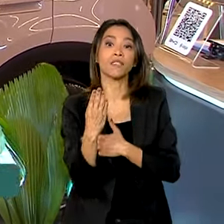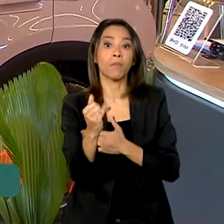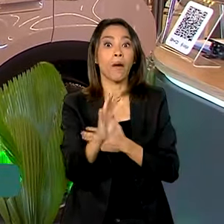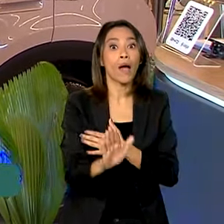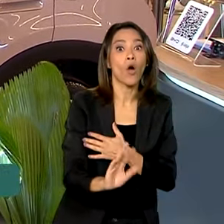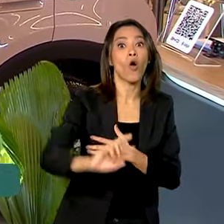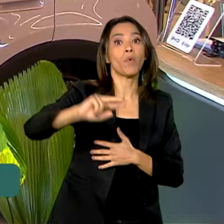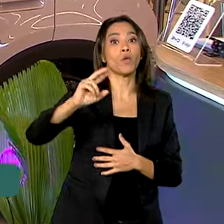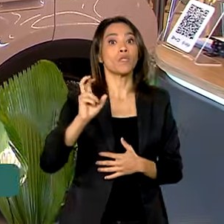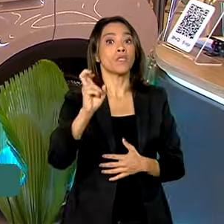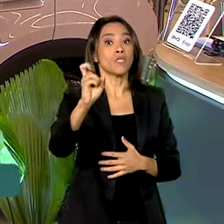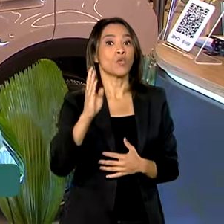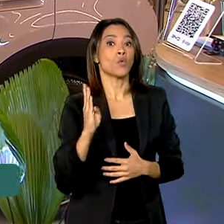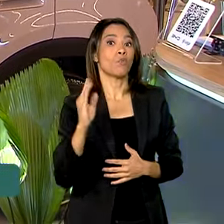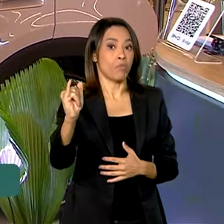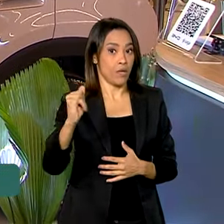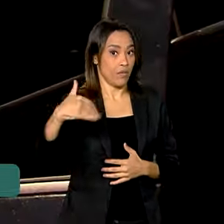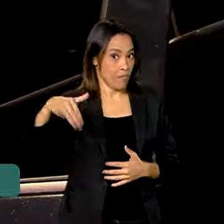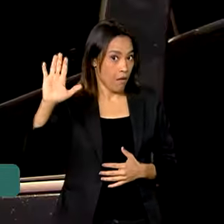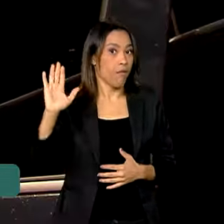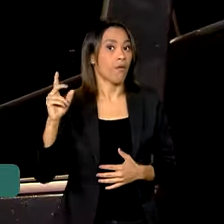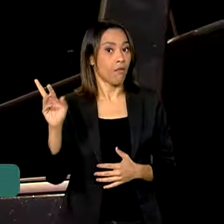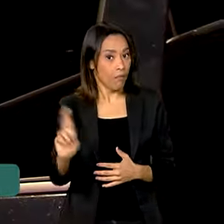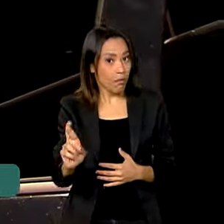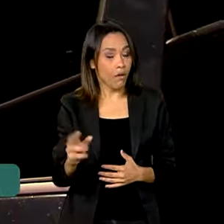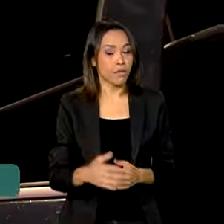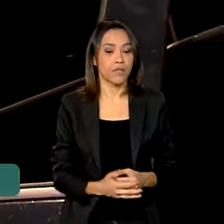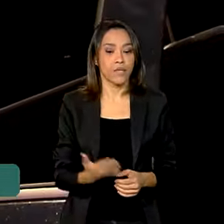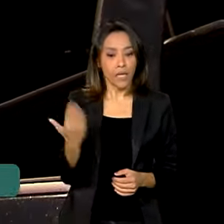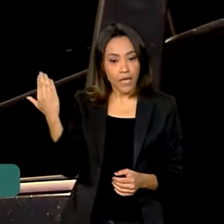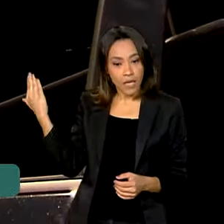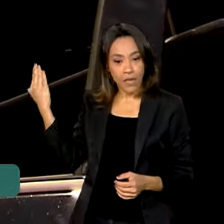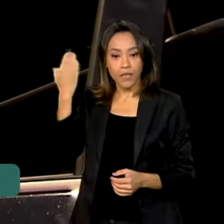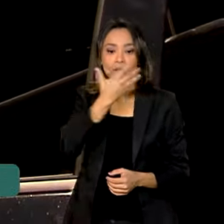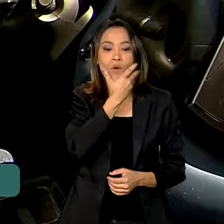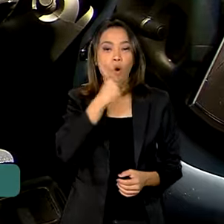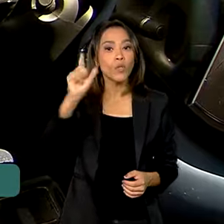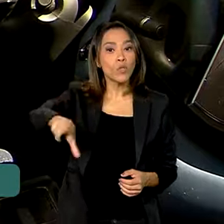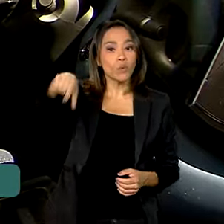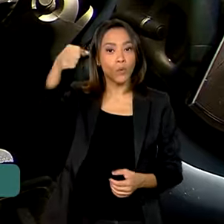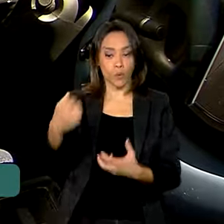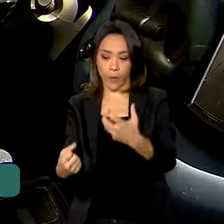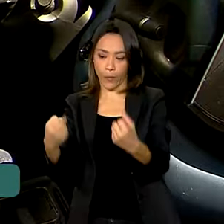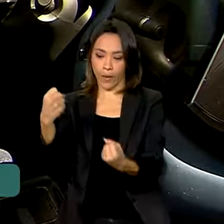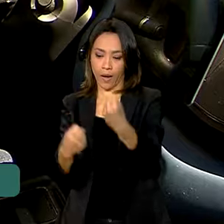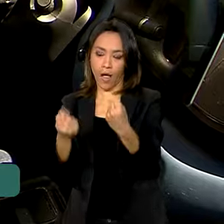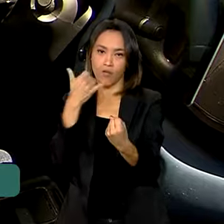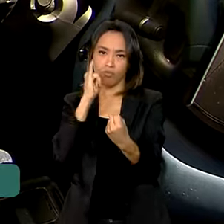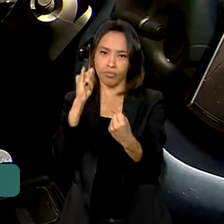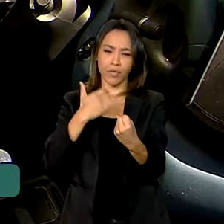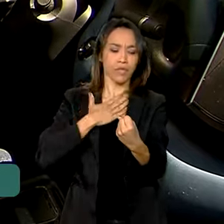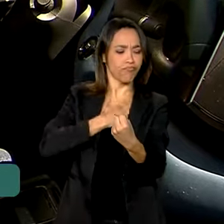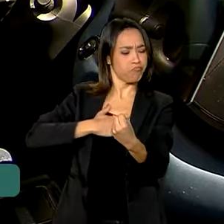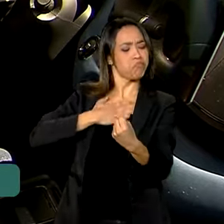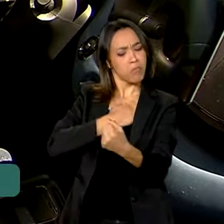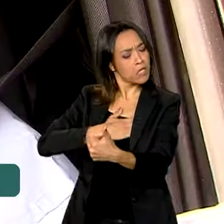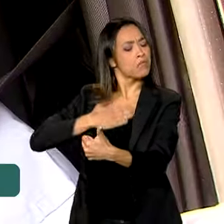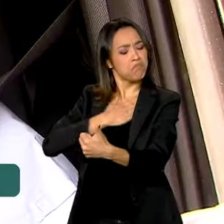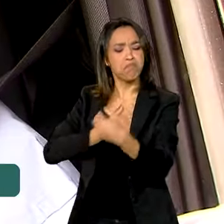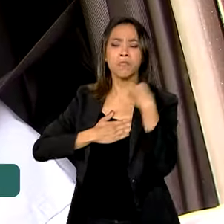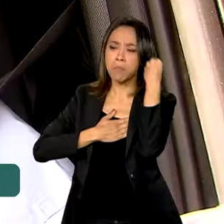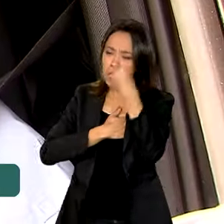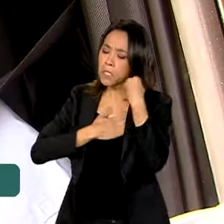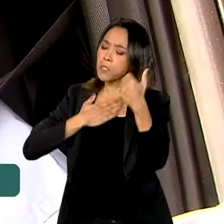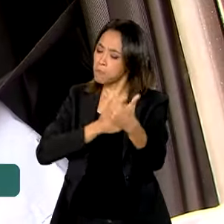5 bilhões e meio de reais. O Rogério optou pelo carro elétrico e está satisfeito com a experiência.